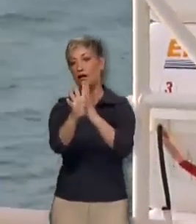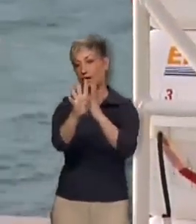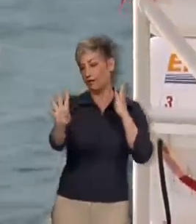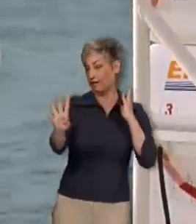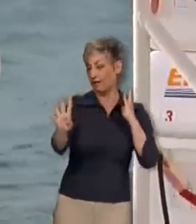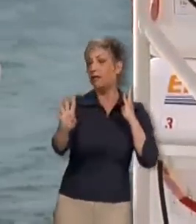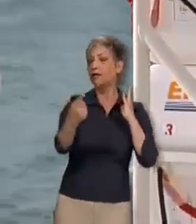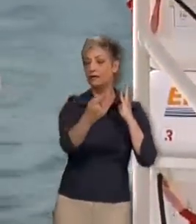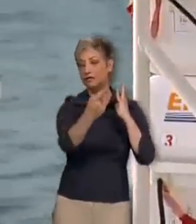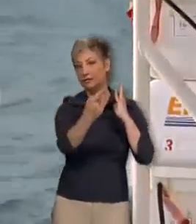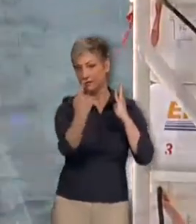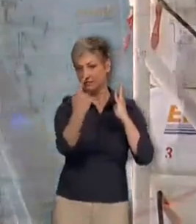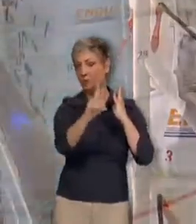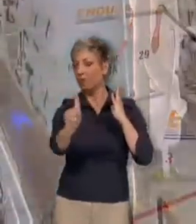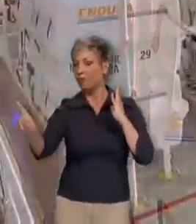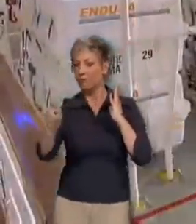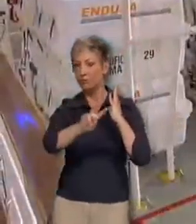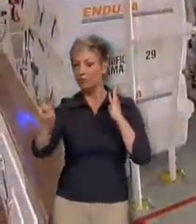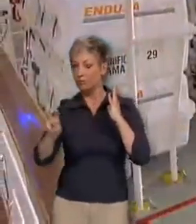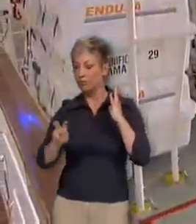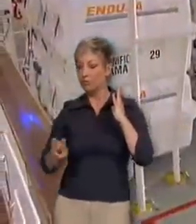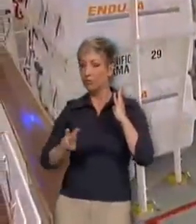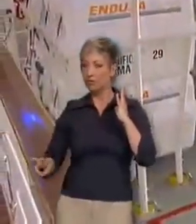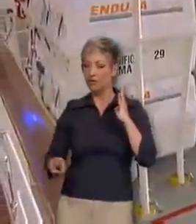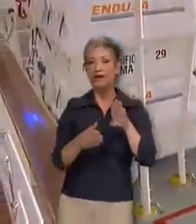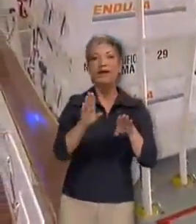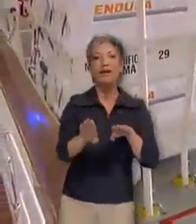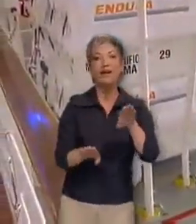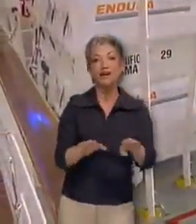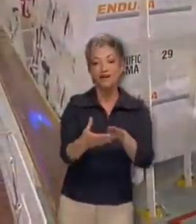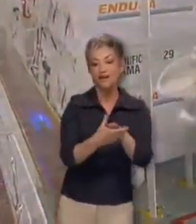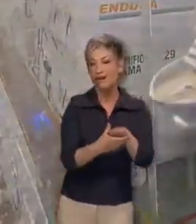pessoa, após terem retirado os sapatos eventualmente inadequados.